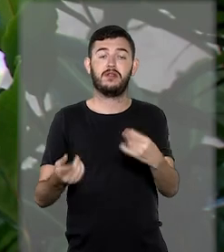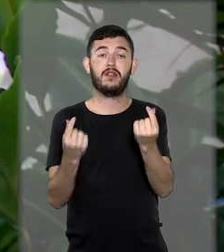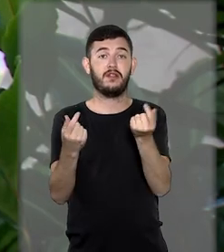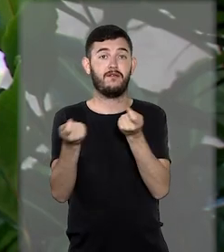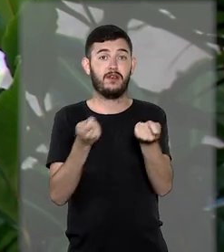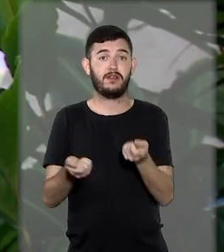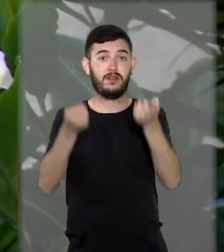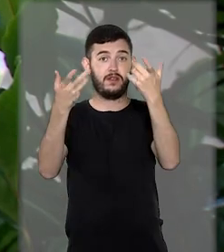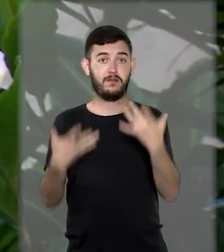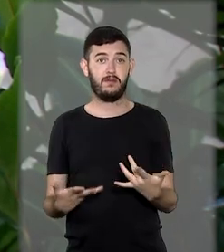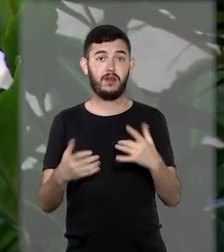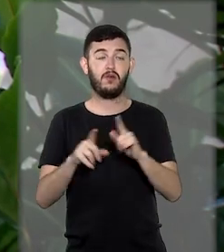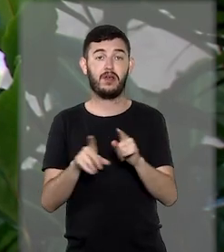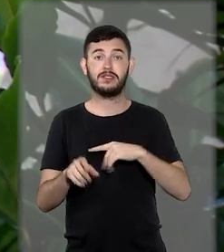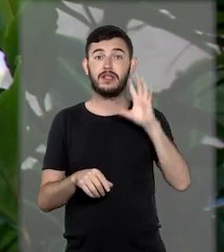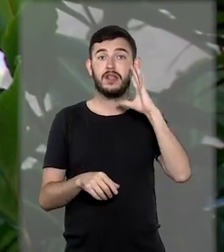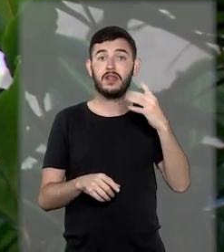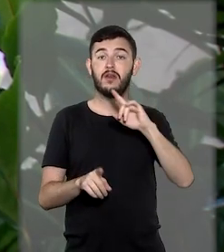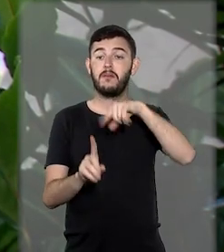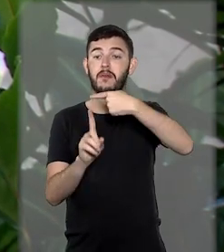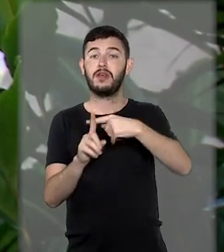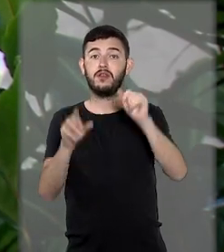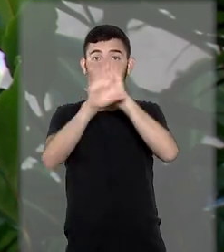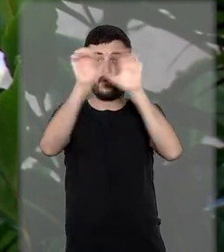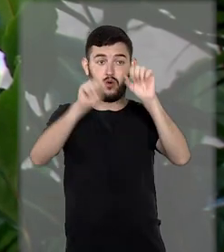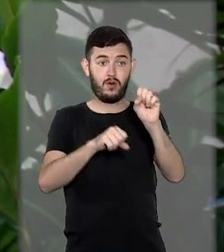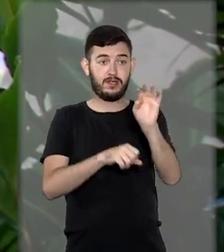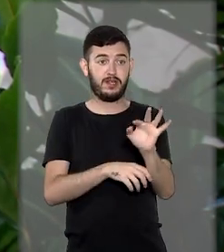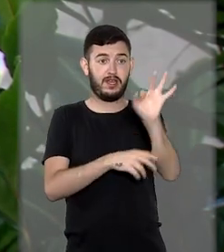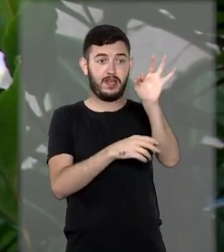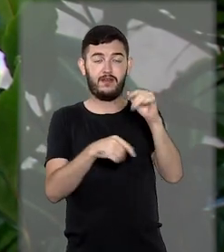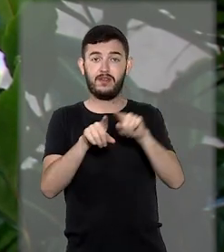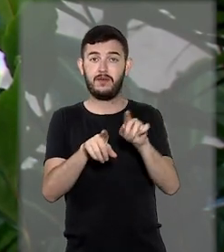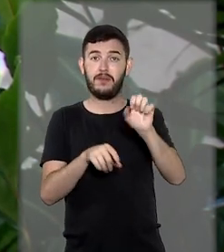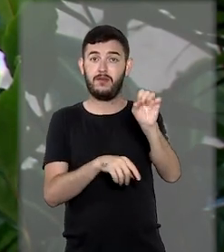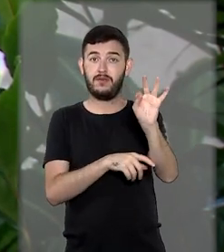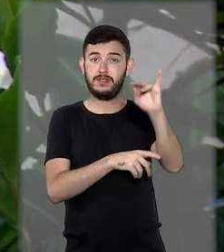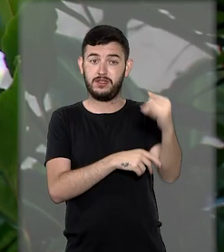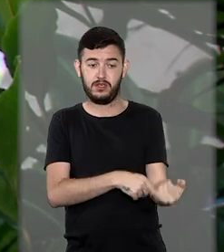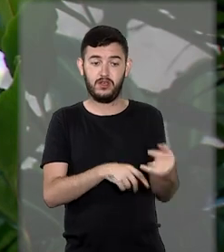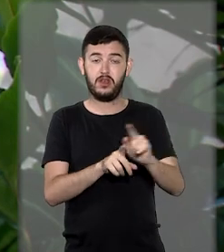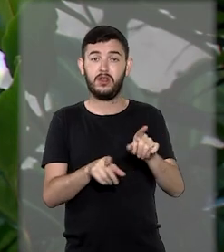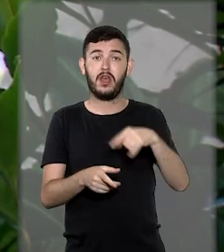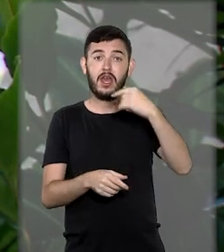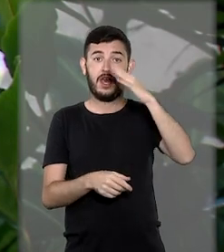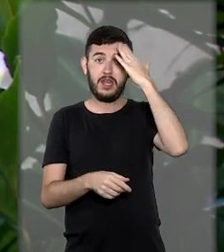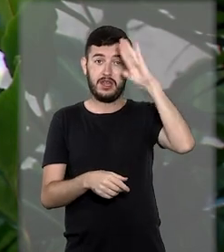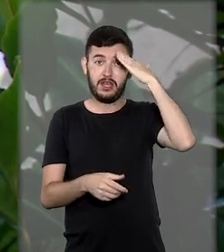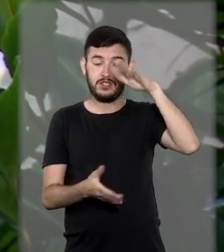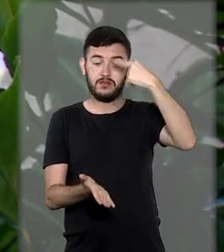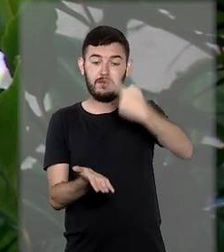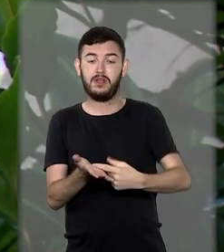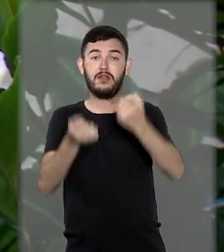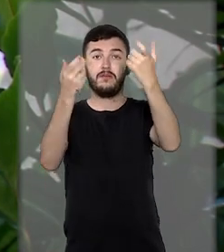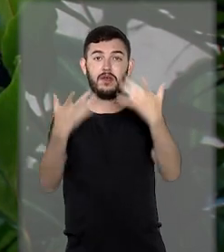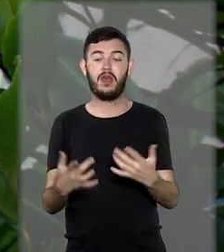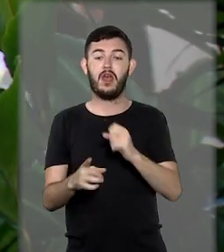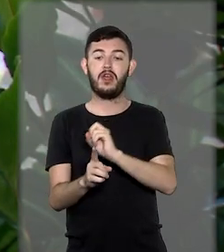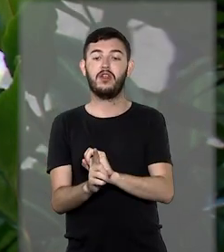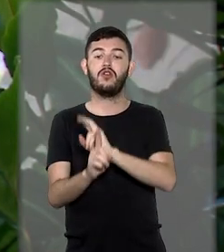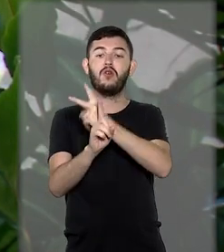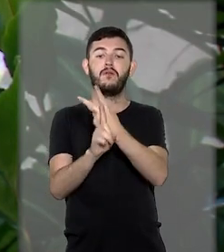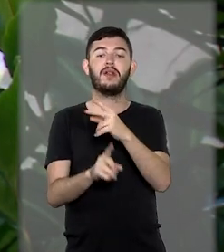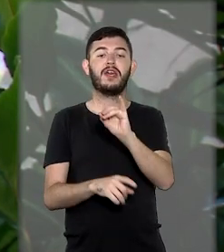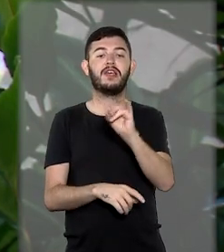decisão, o Supremo Tribunal Federal e o STJ pacificaram um novo entendimento, definindo ser possível a dupla incidência do